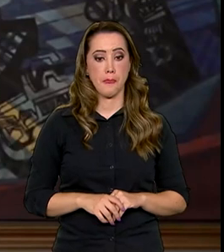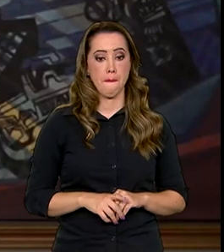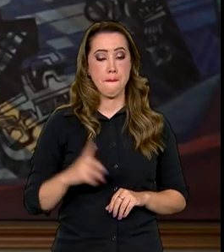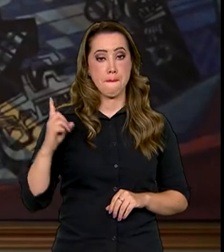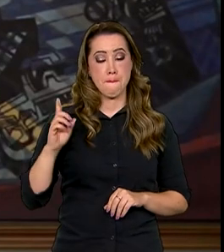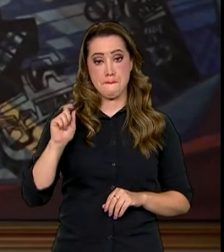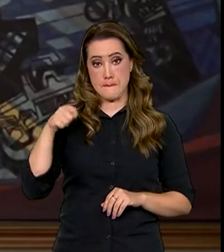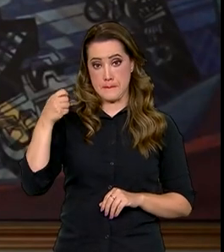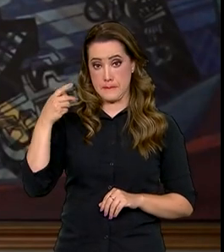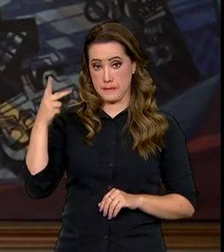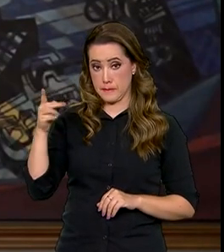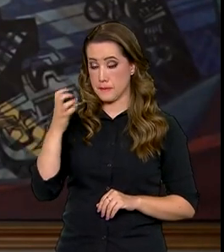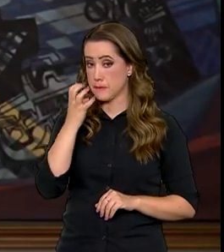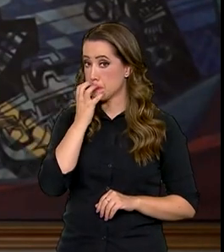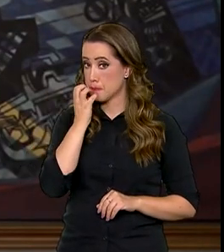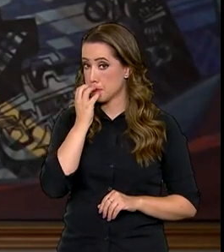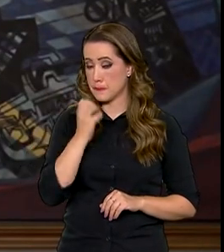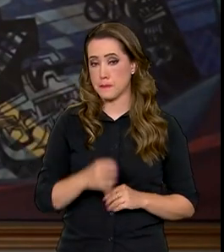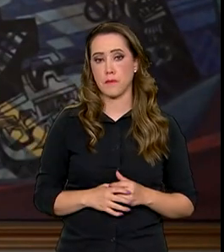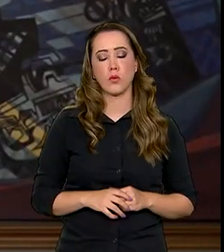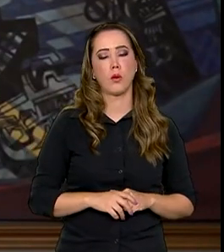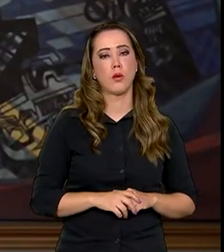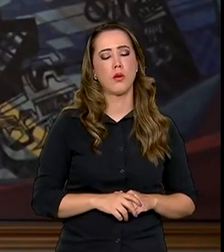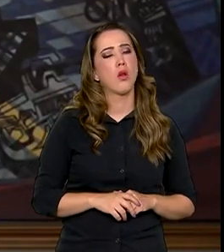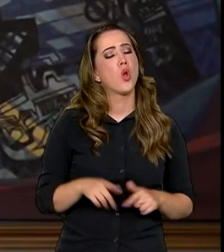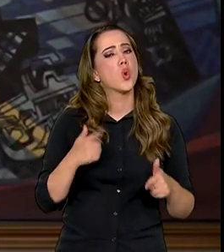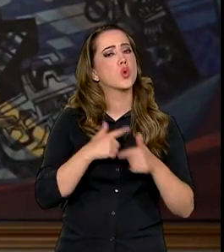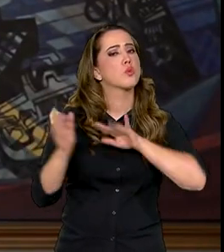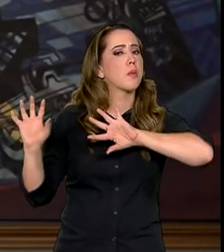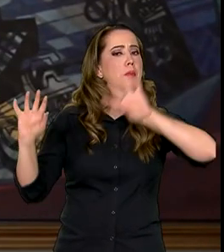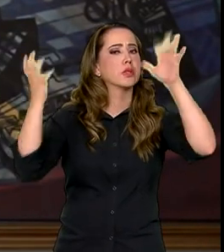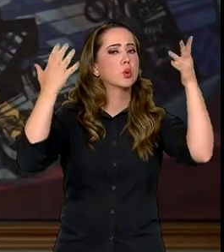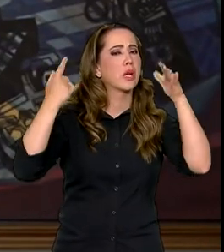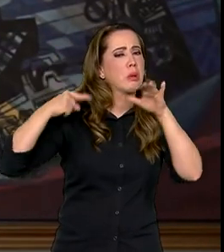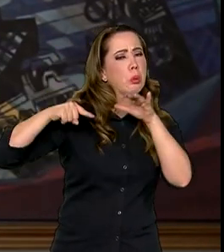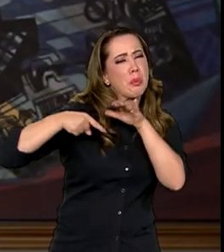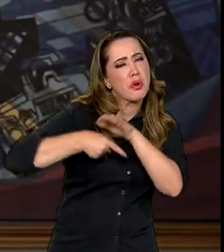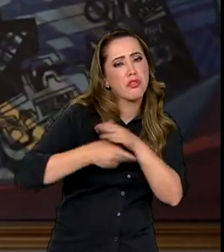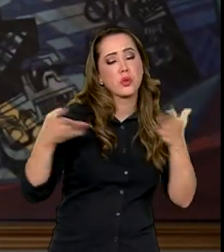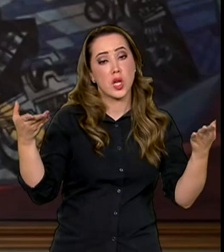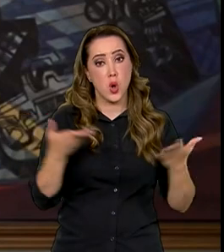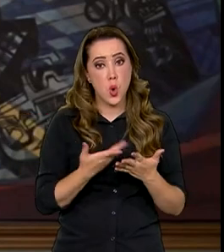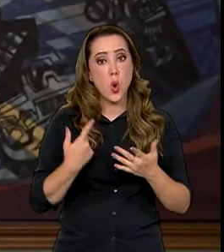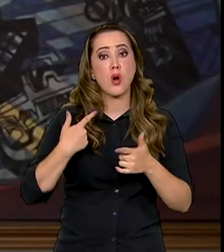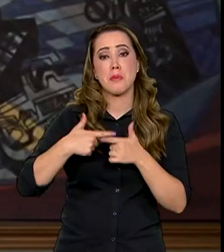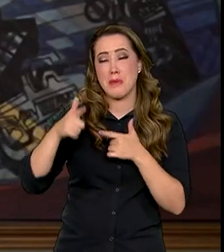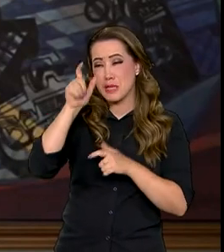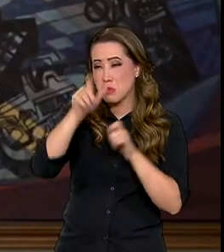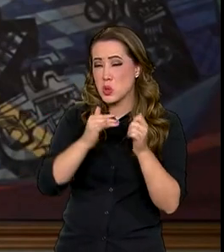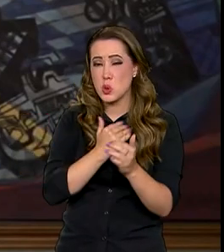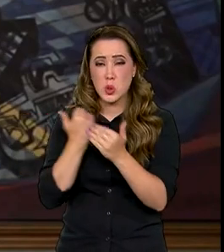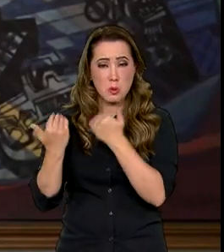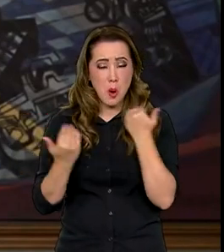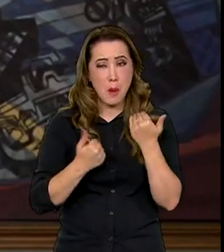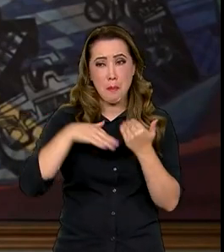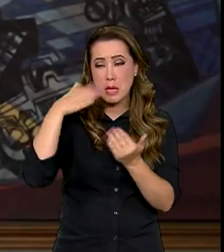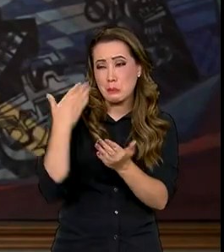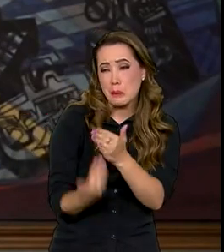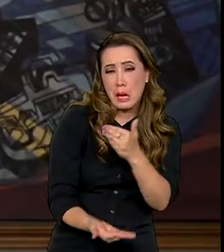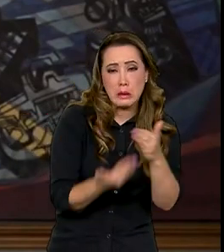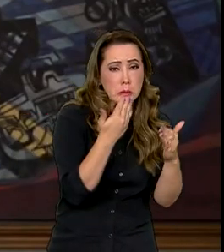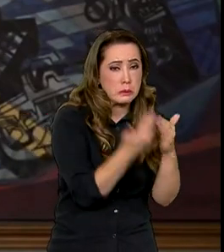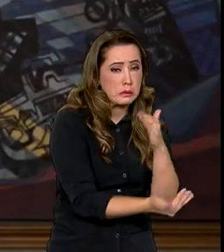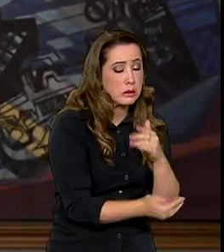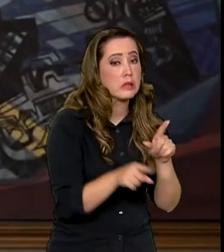climáticos estão se agravando e os desastres naturais são mais frequentes, mais vítimas, mais perdas humanas